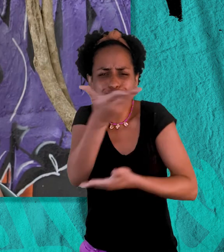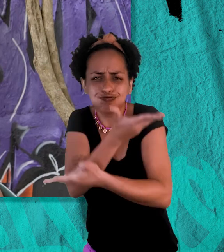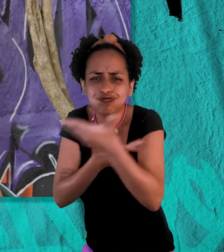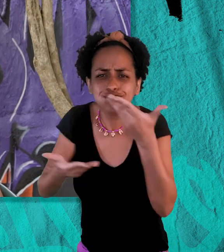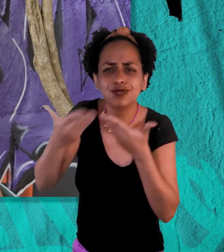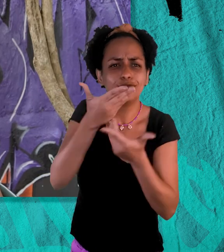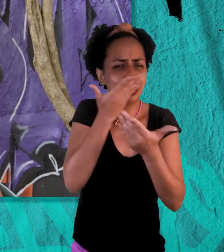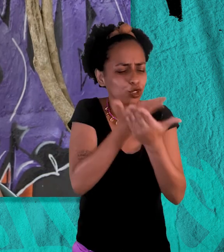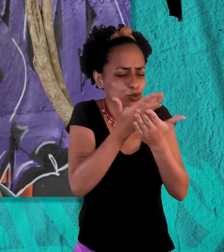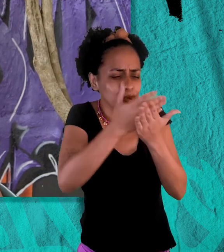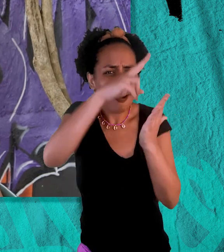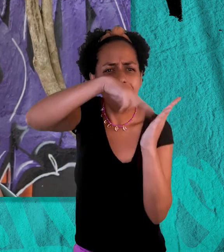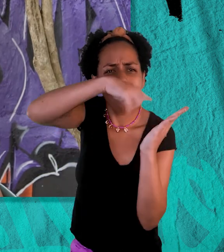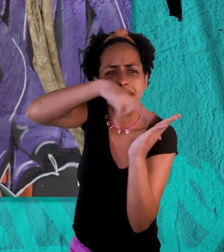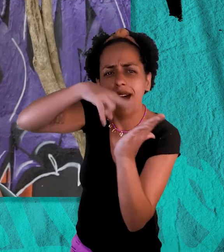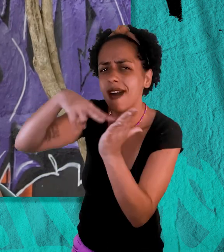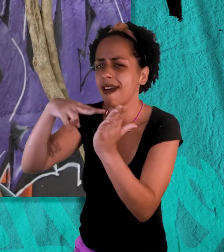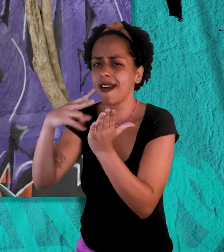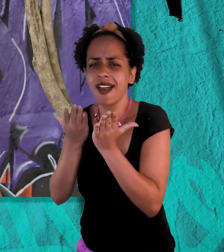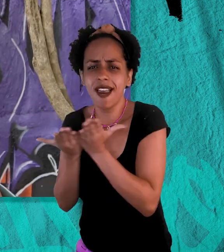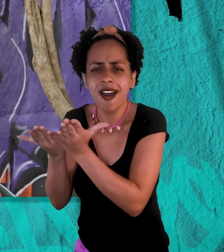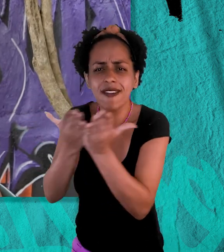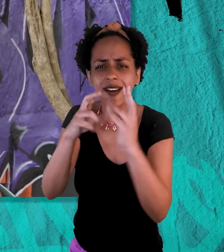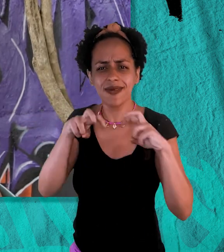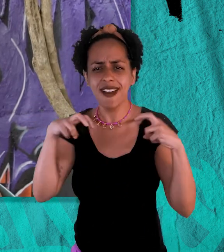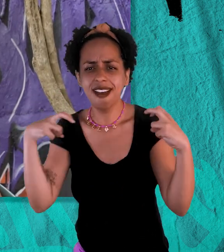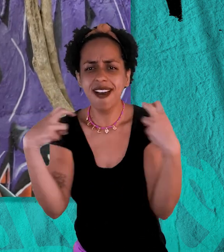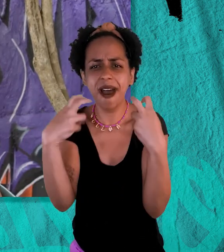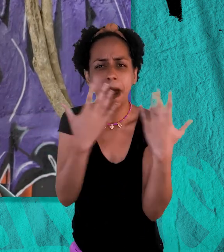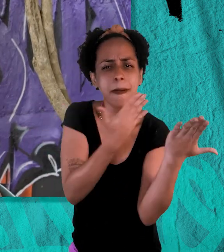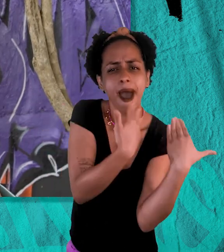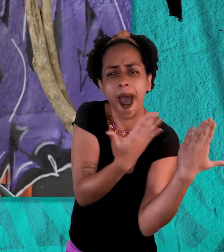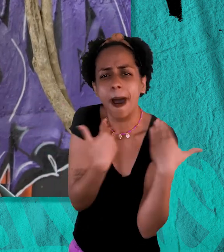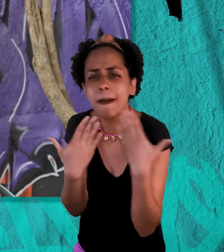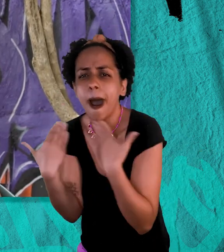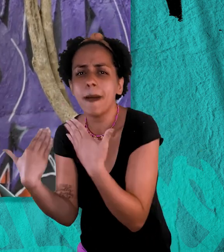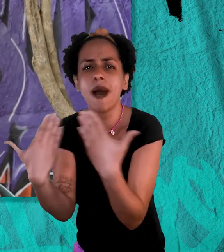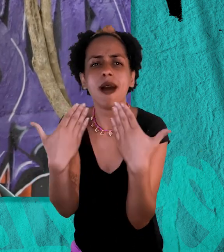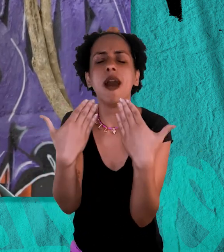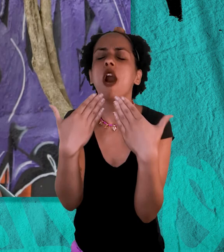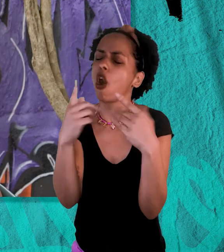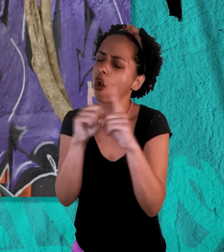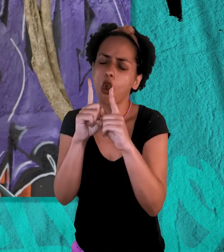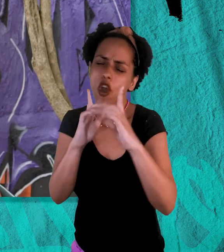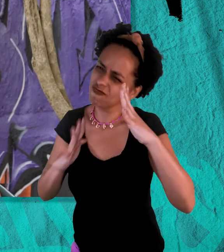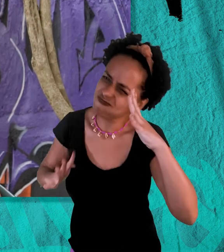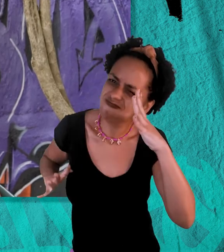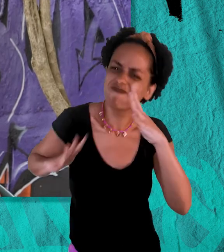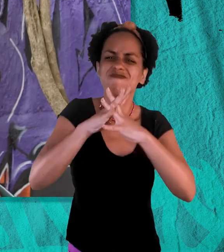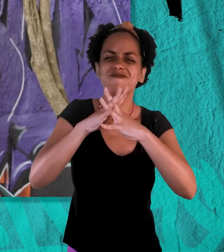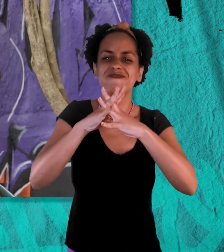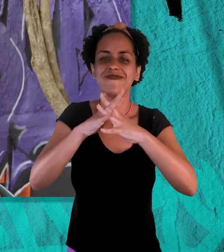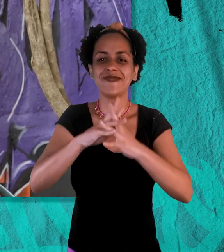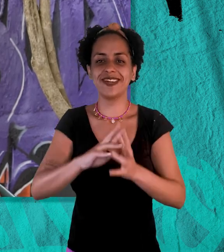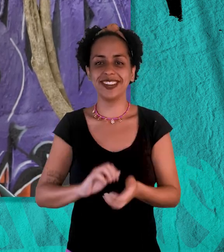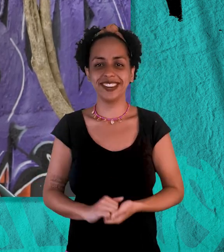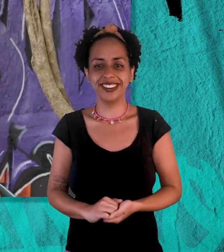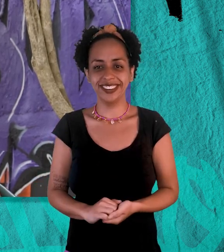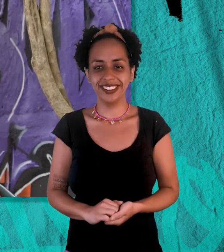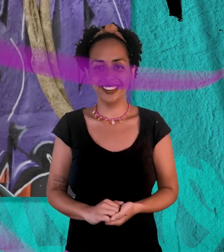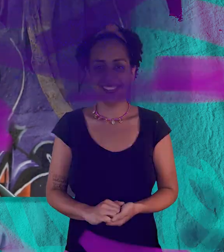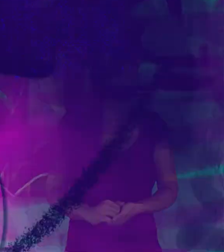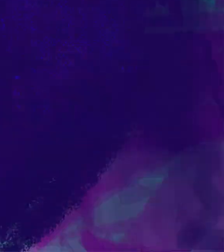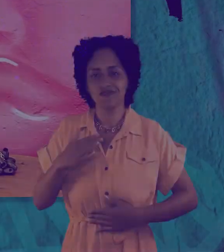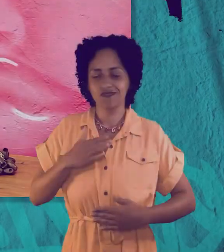leitura, mediação, rodas de leitura de livro, bate-papo. Eu recomendo tudo isso sem moderação.